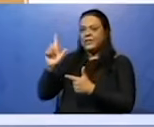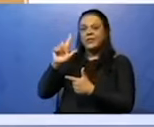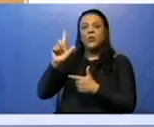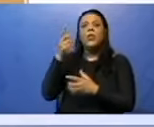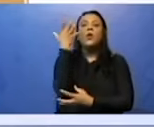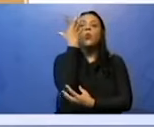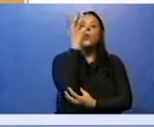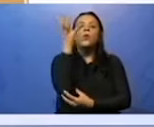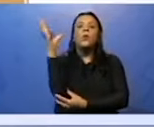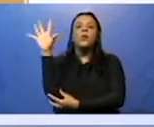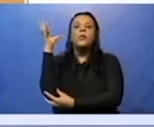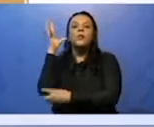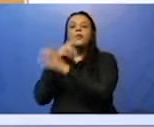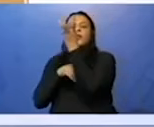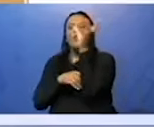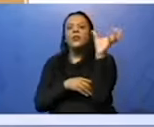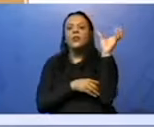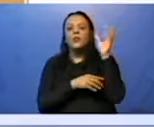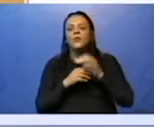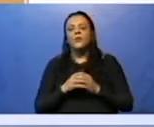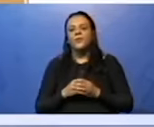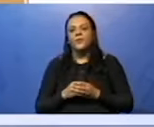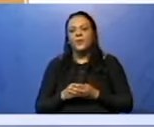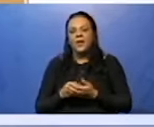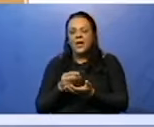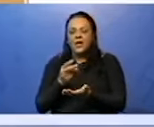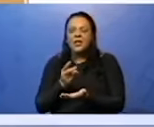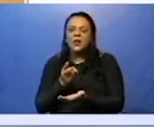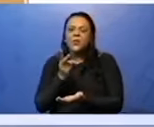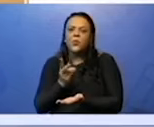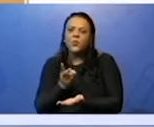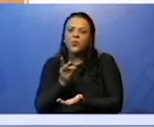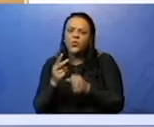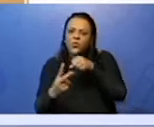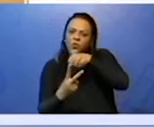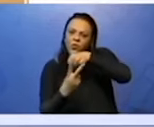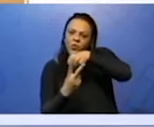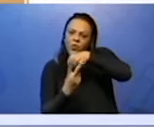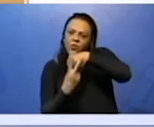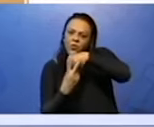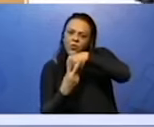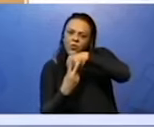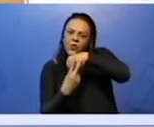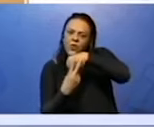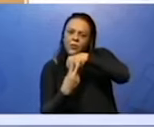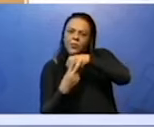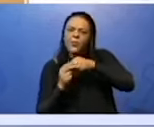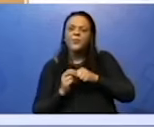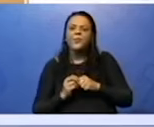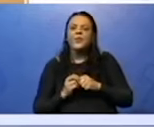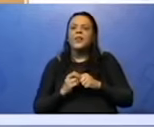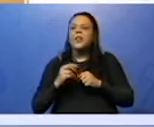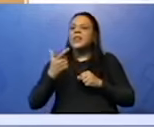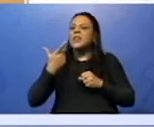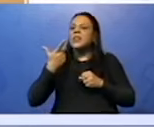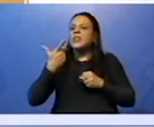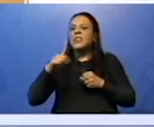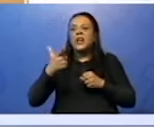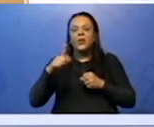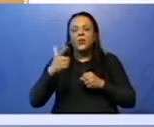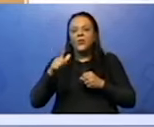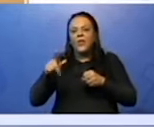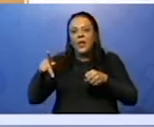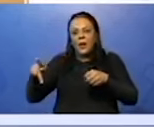certo, que são inexistentes são sempre os verbos impessoais. São verbos não pessoais, que não são